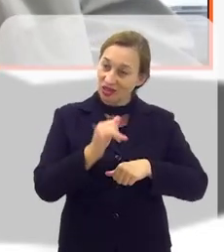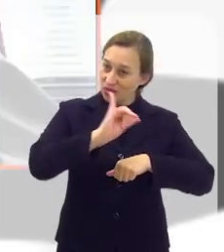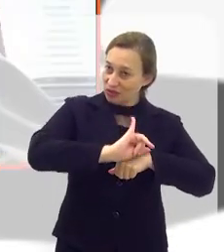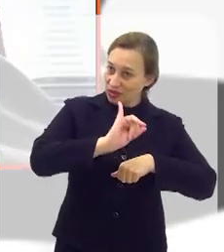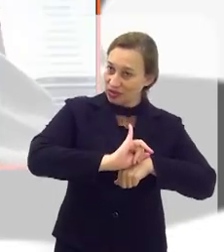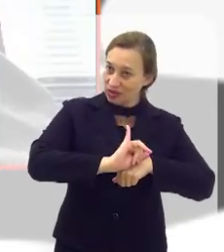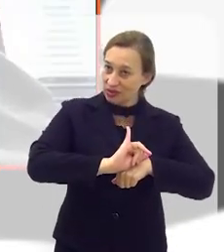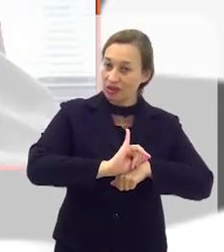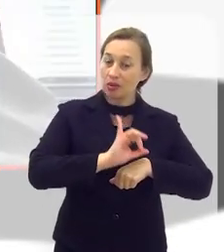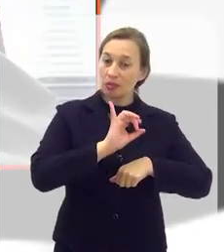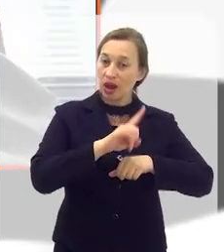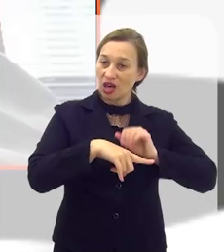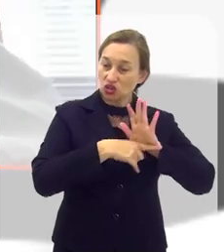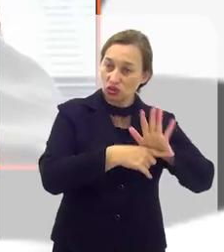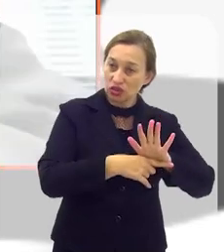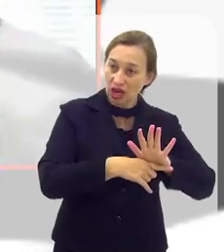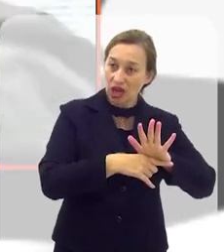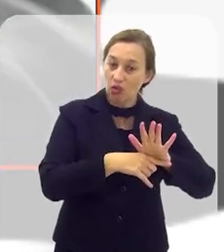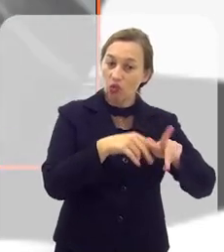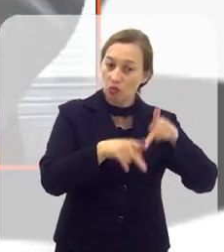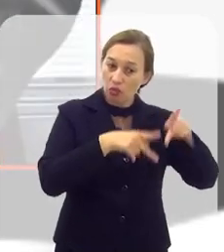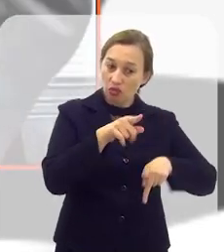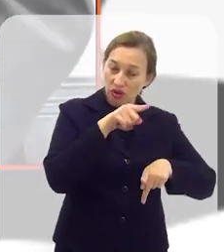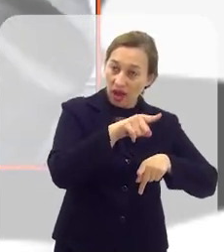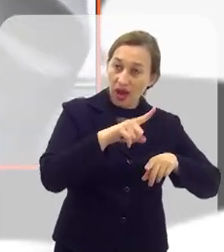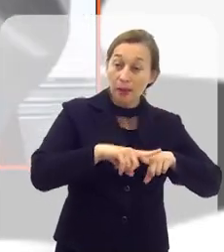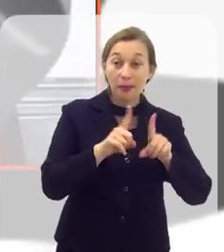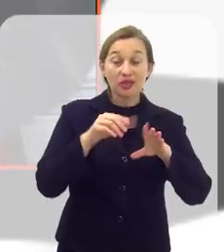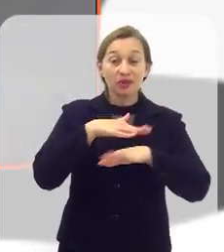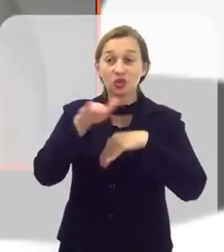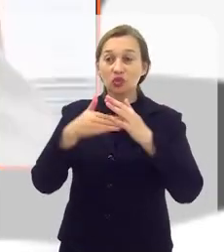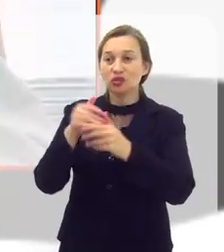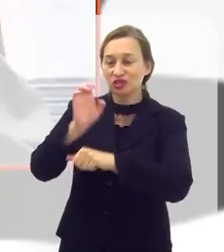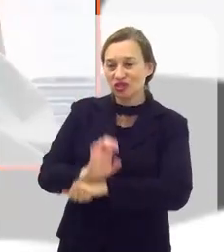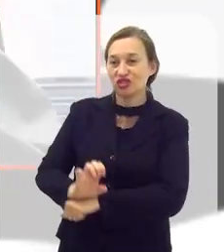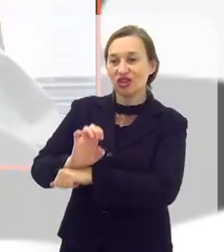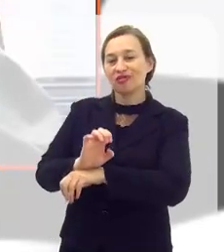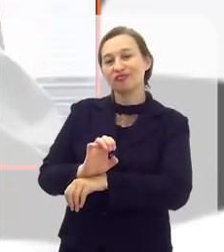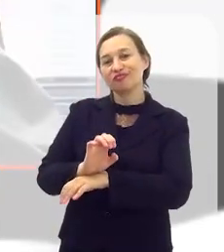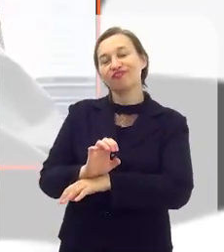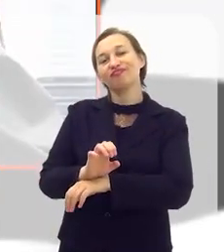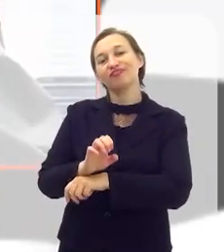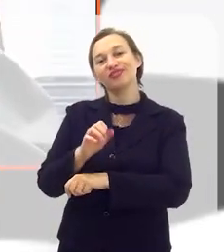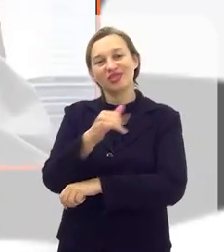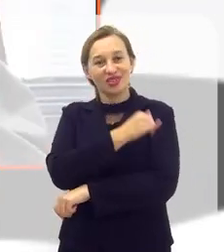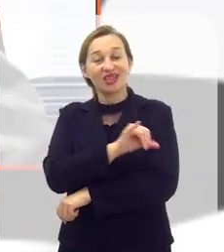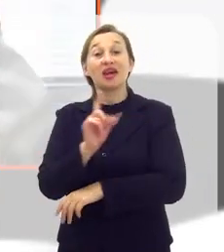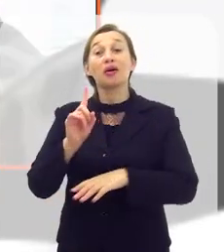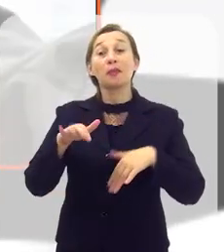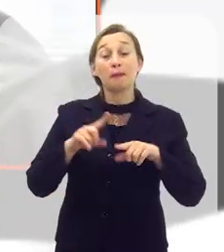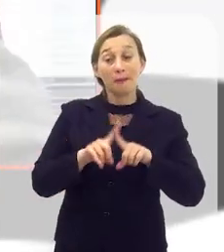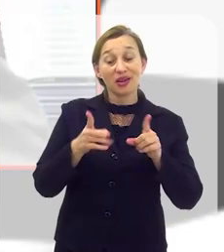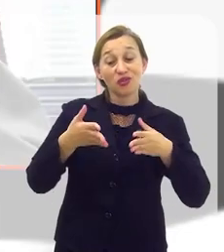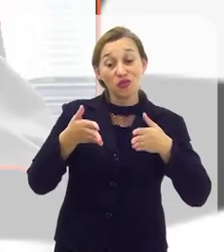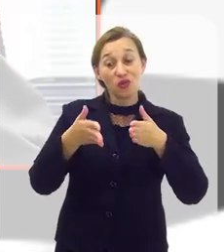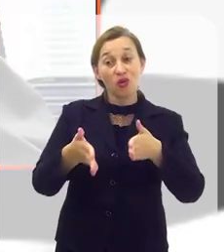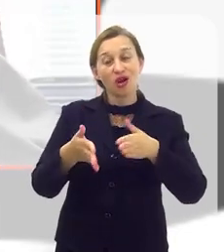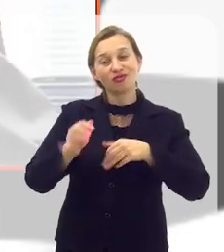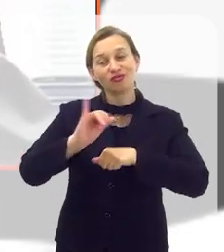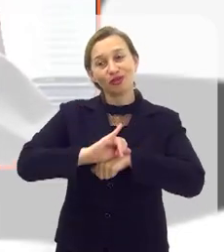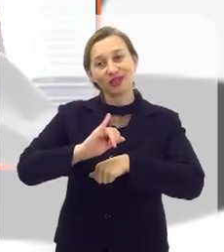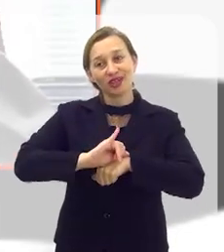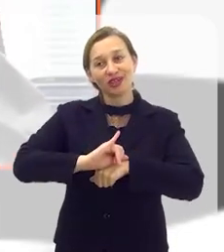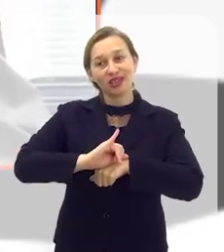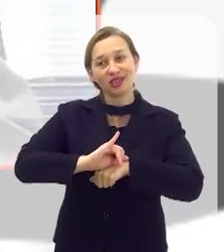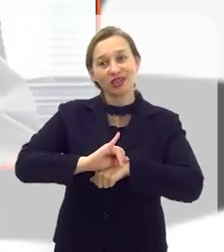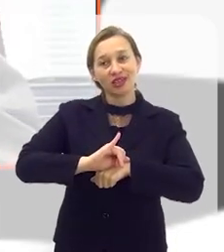Volta Redonda, para atender não só a Volta Redonda, mas estou trabalhando para... Eu trabalho para todo o estado do Rio de Janeiro, né, Cláudia? Mas estou focado muito em